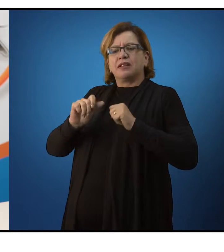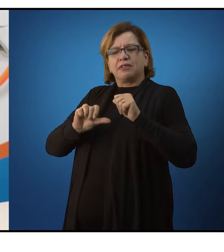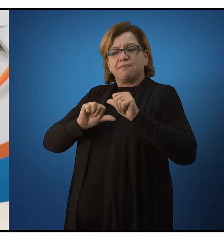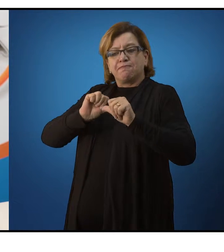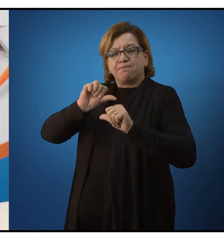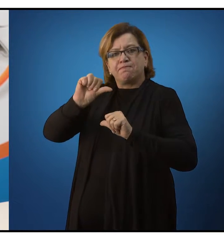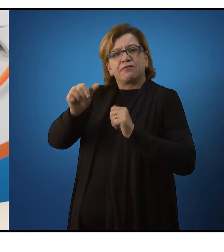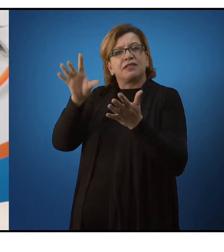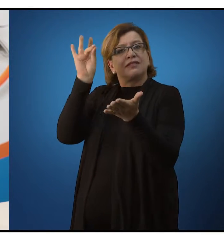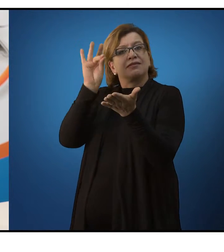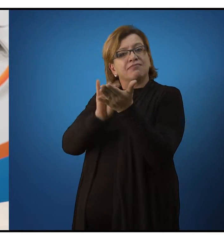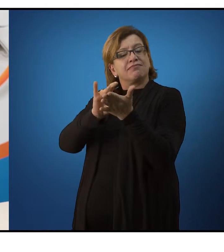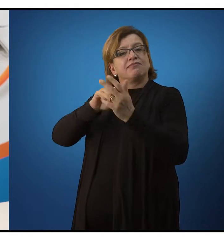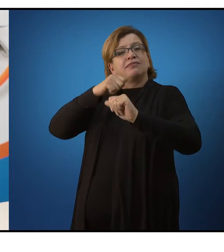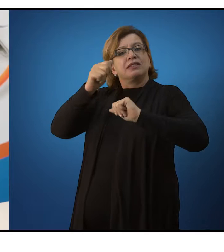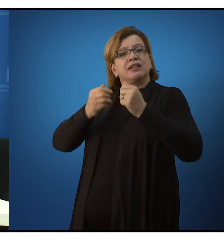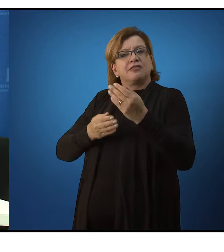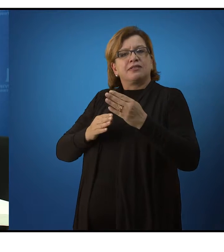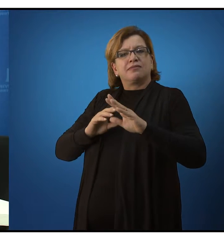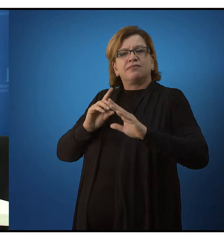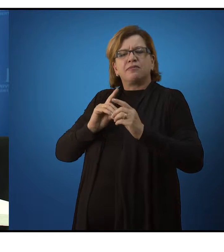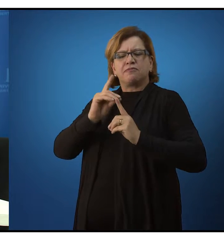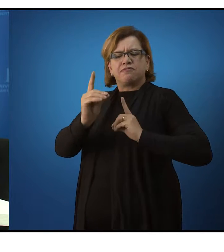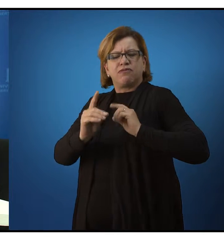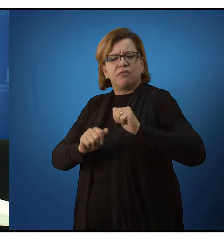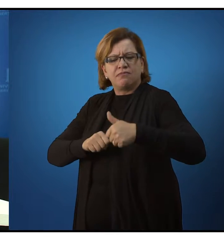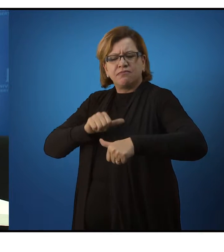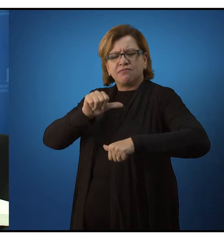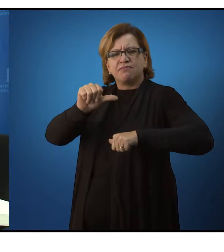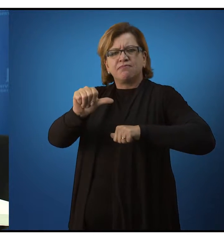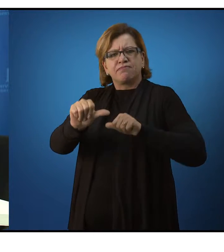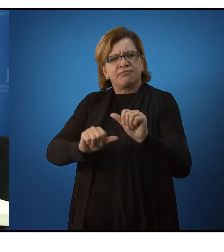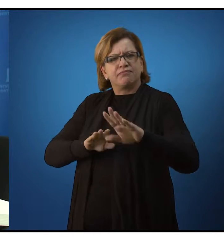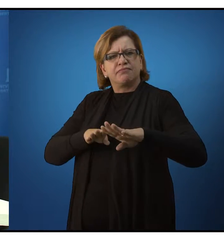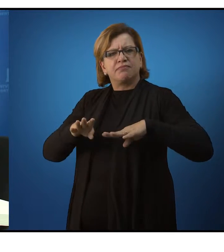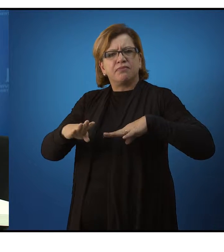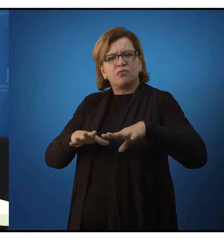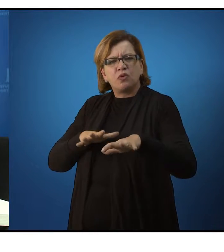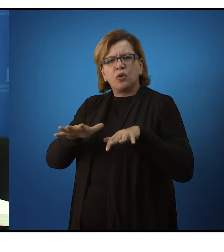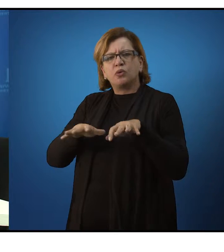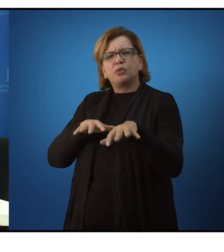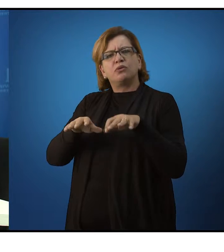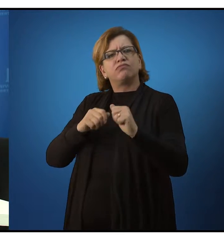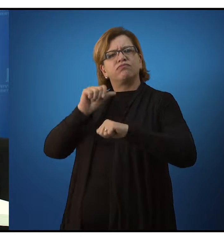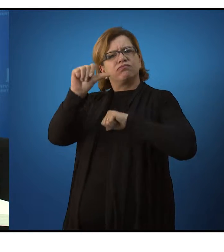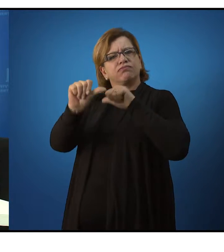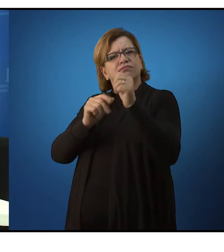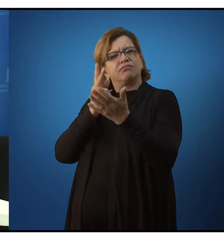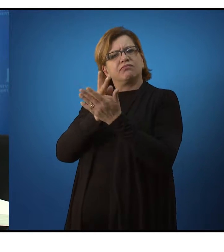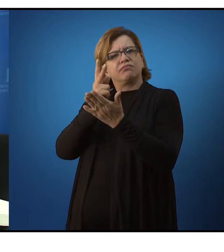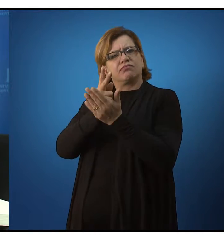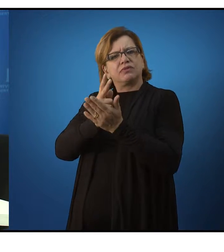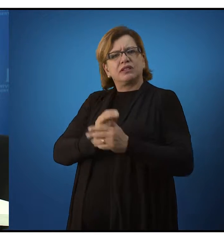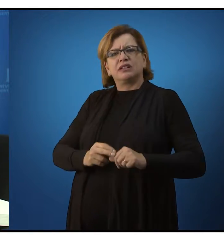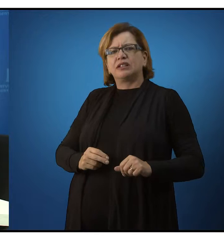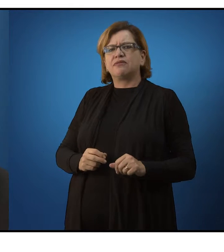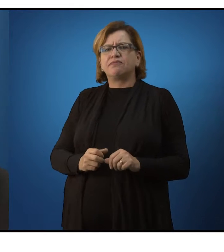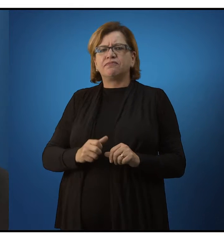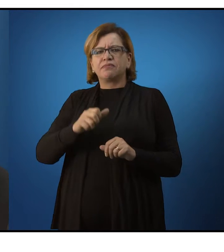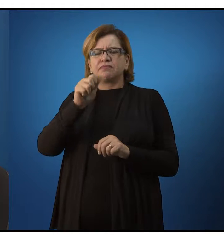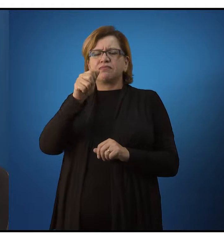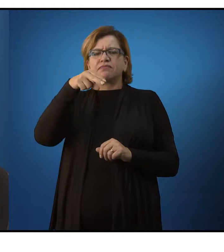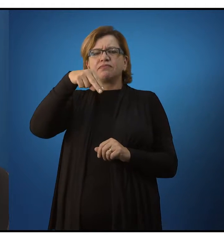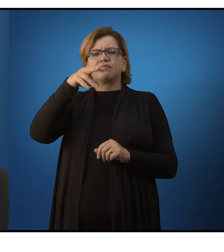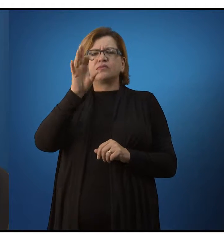compreendida de uma forma dinâmica. Dinâmica e movimento. E esse processo de antítese, de